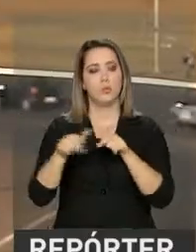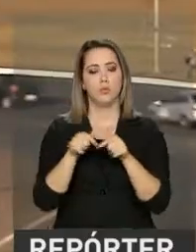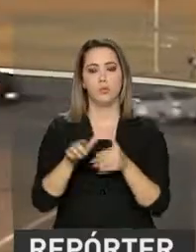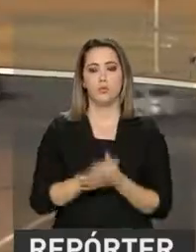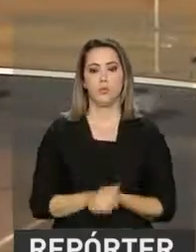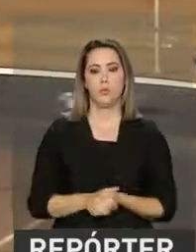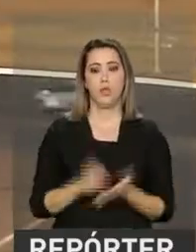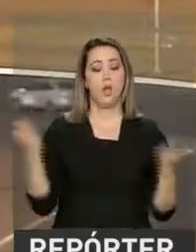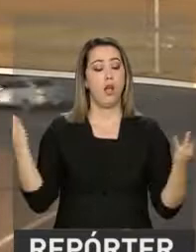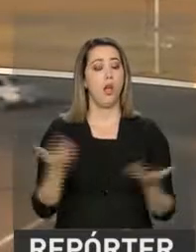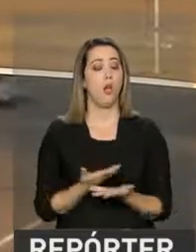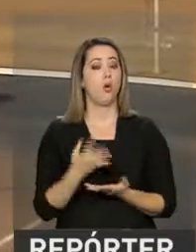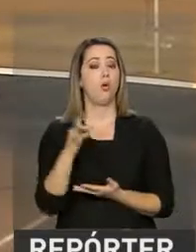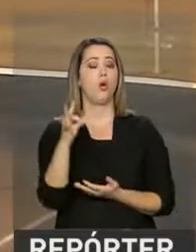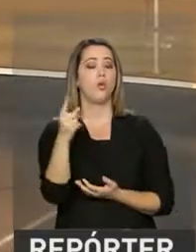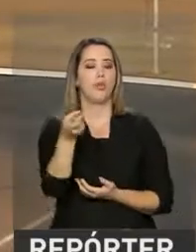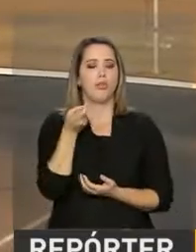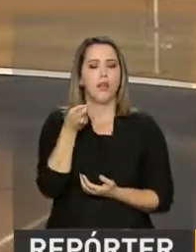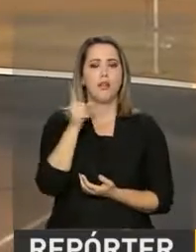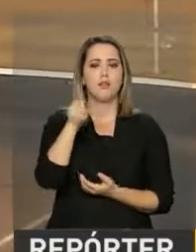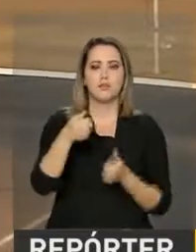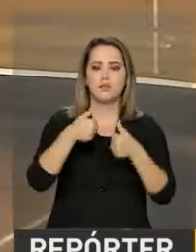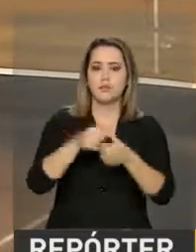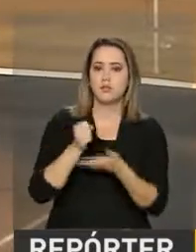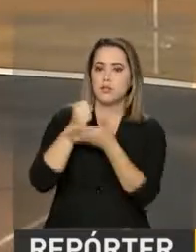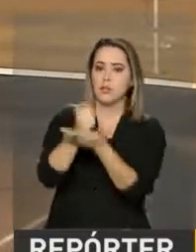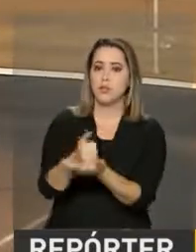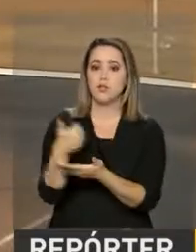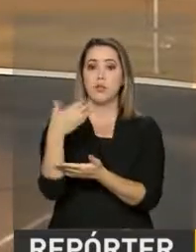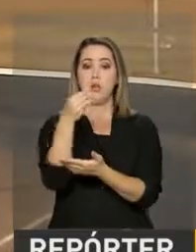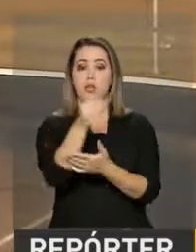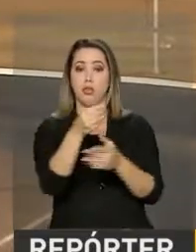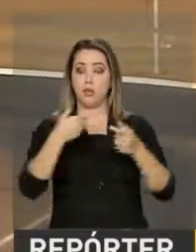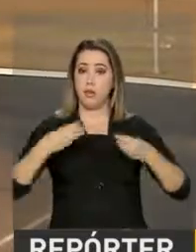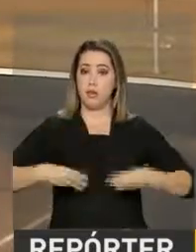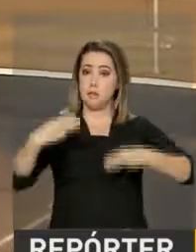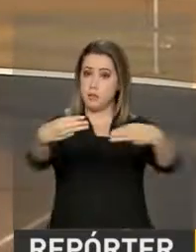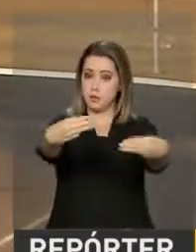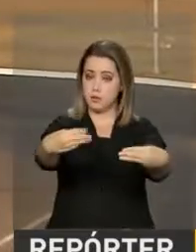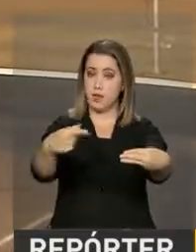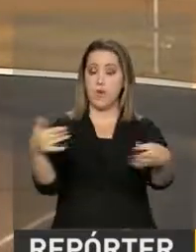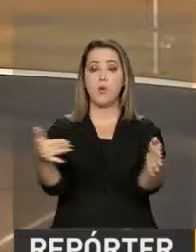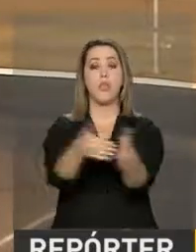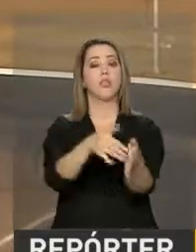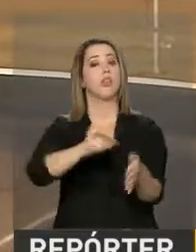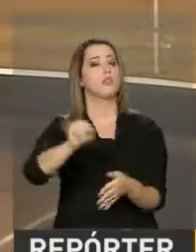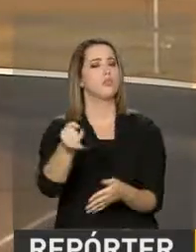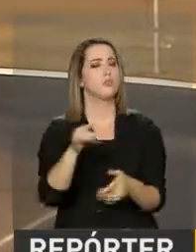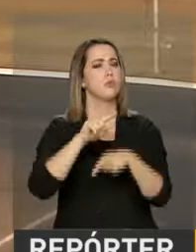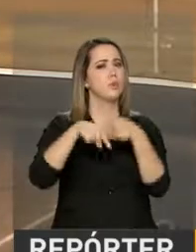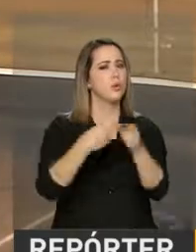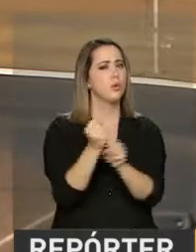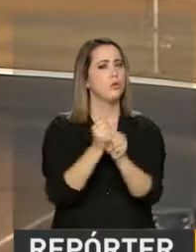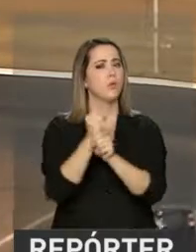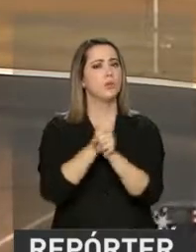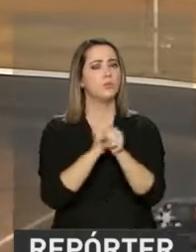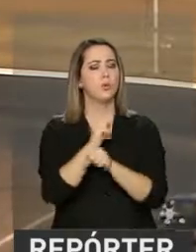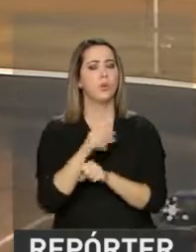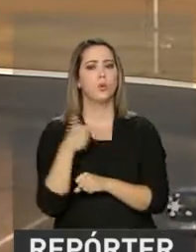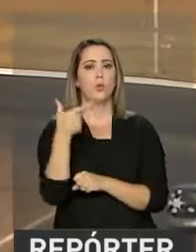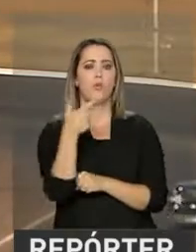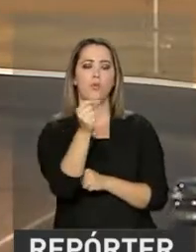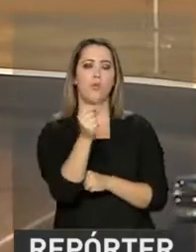enquanto, o Taxi Gov está disponível para servidores de 10 ministérios. Até janeiro do ano que vem, todos os 28